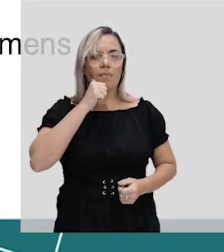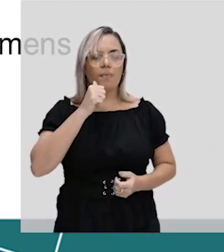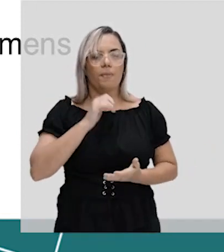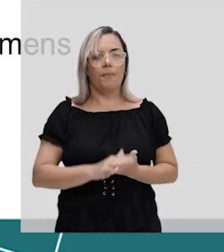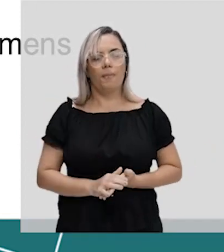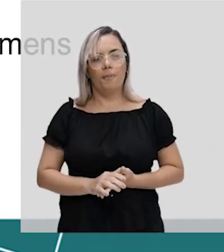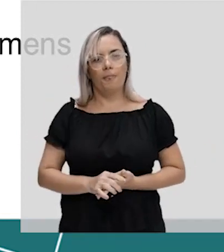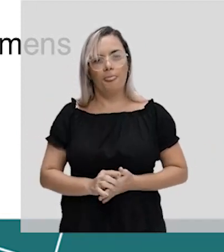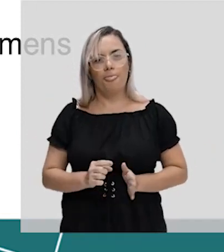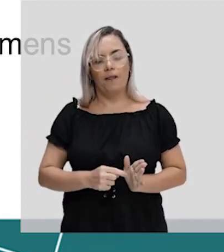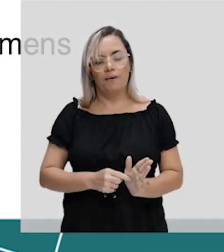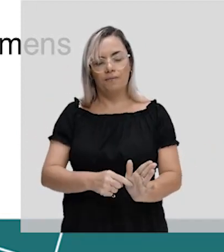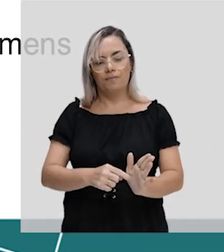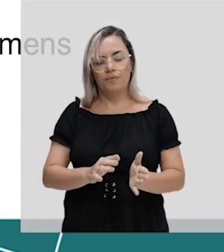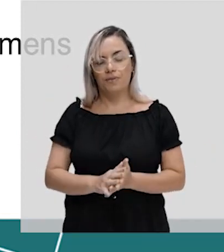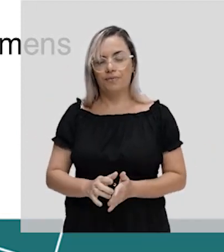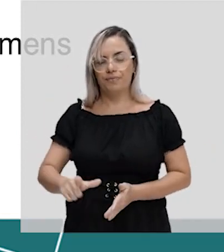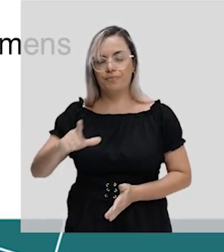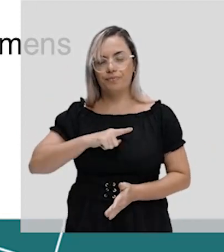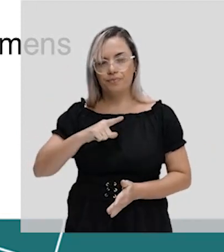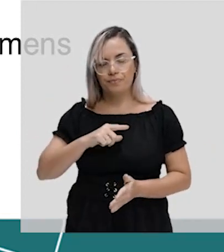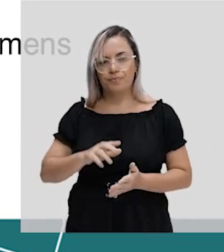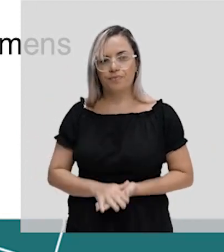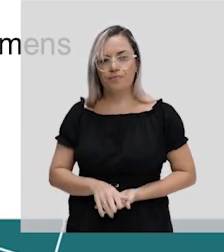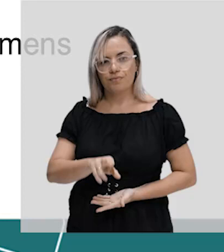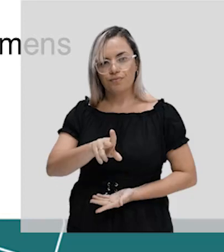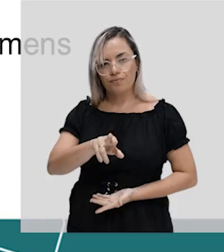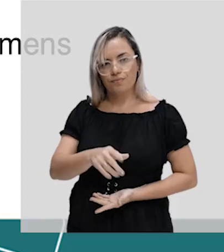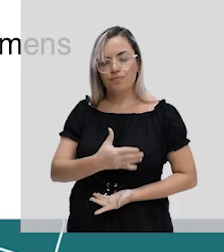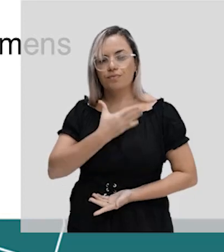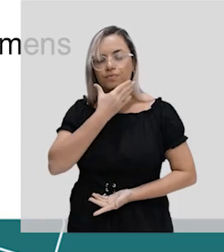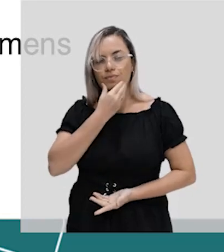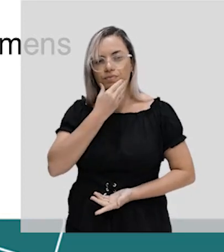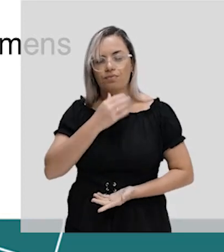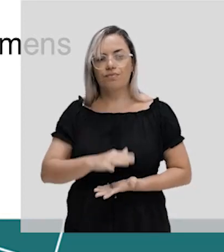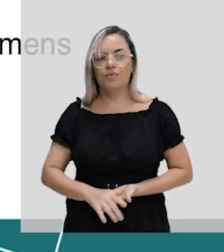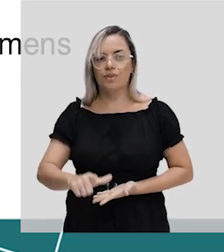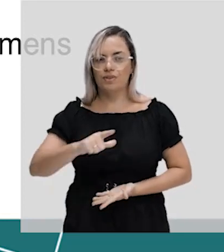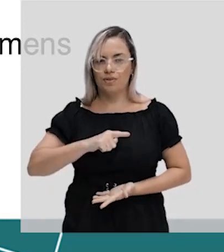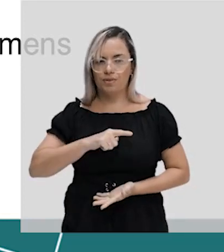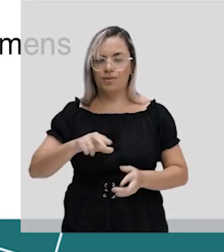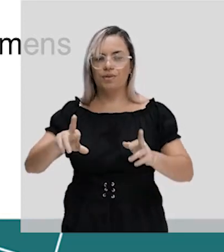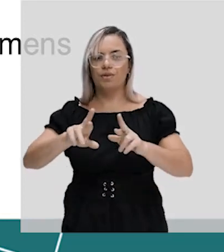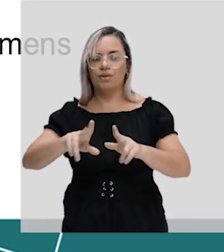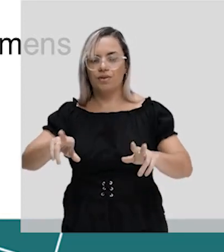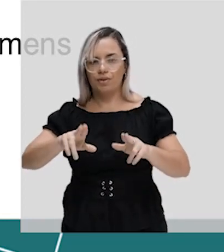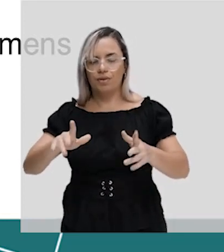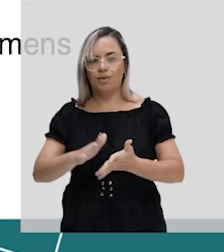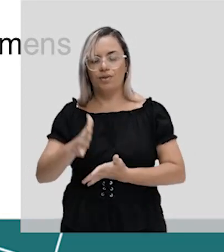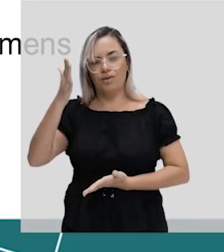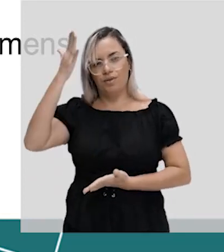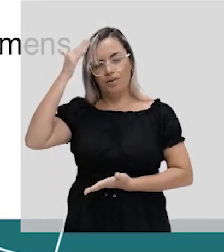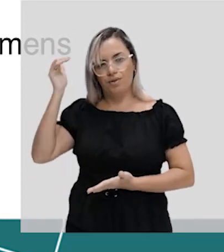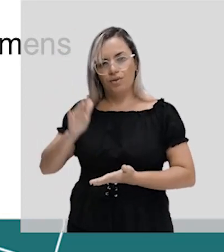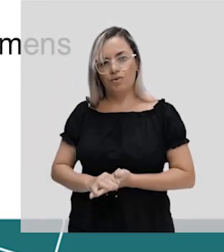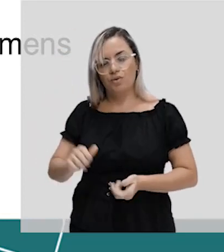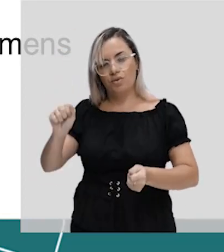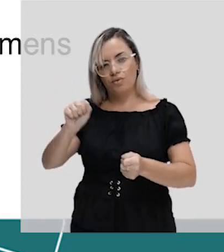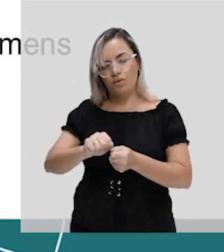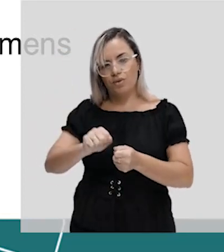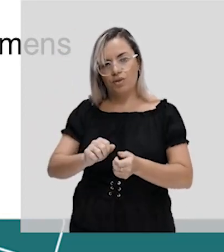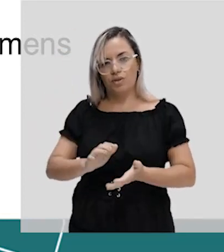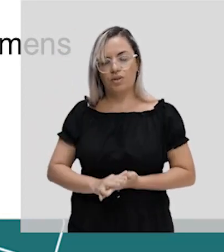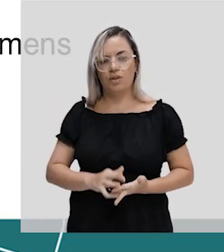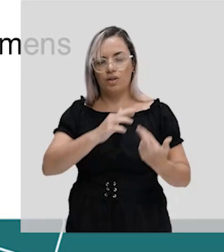repente que tem irmãos também em casa. Você sabe que existe uma certa diferença de atividades aí, de